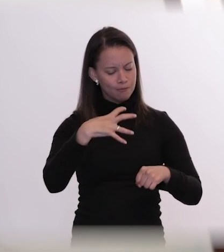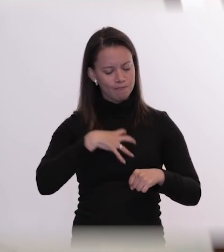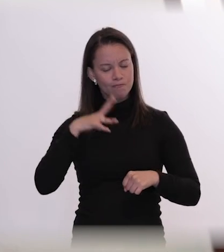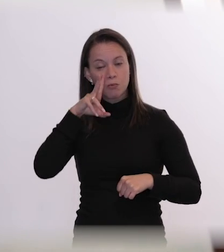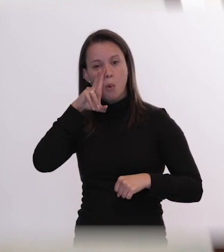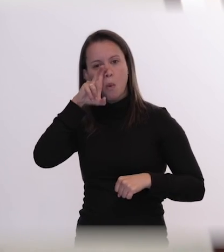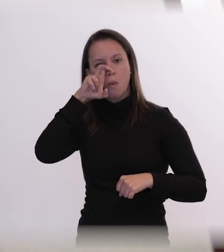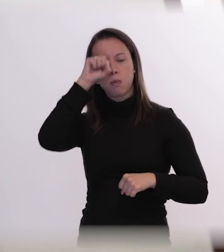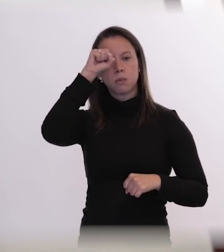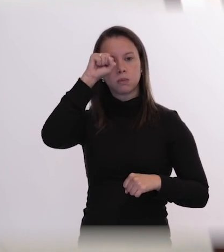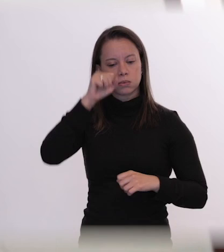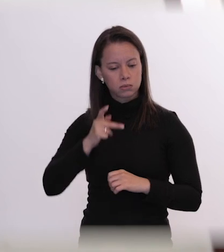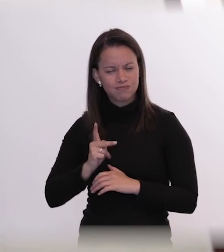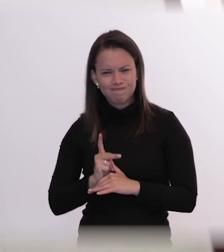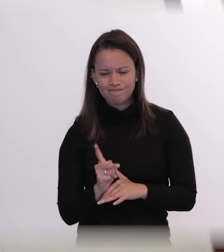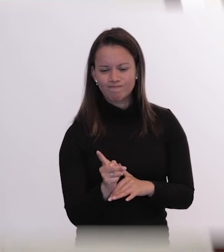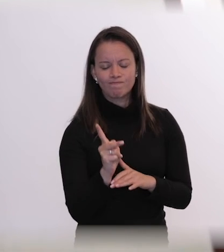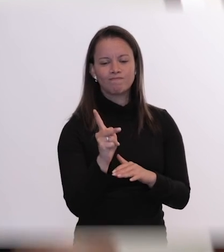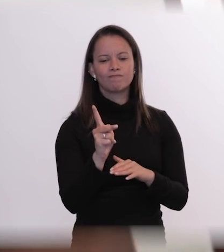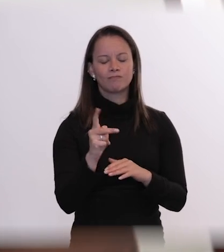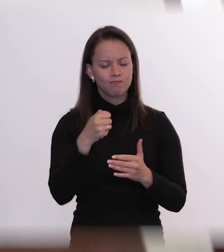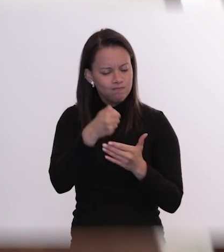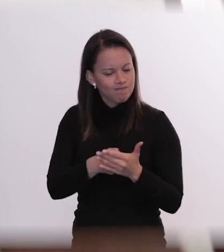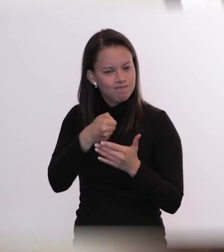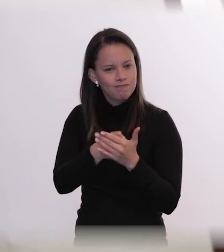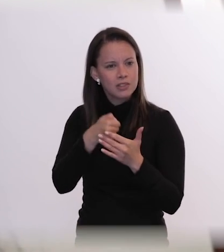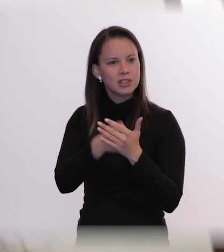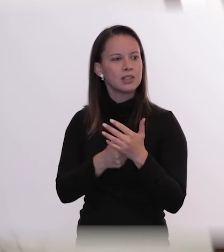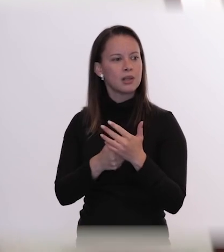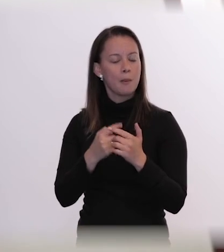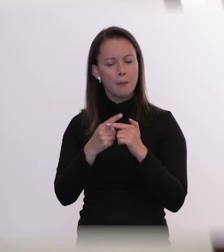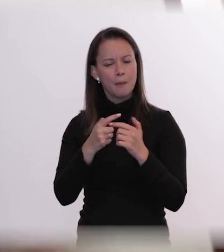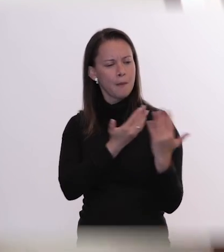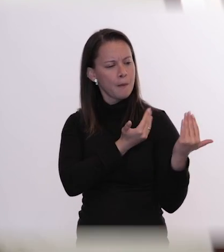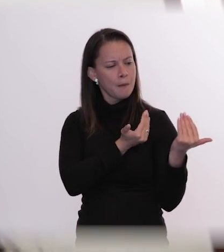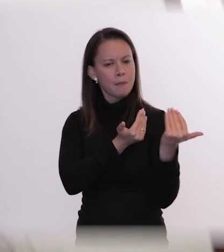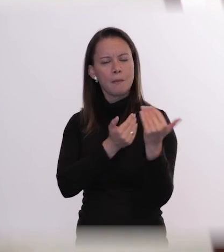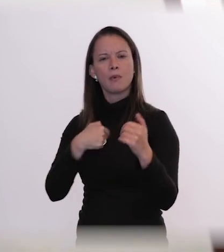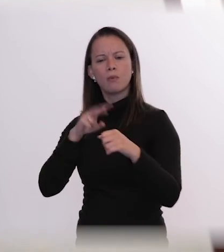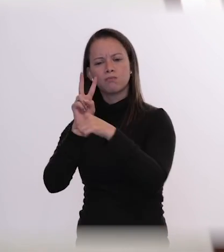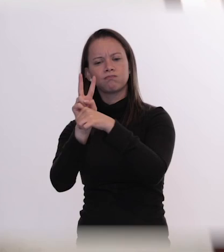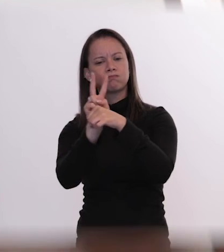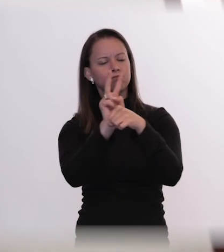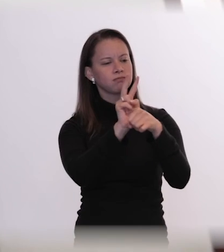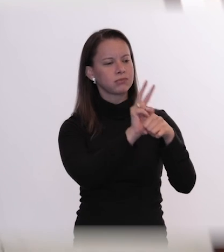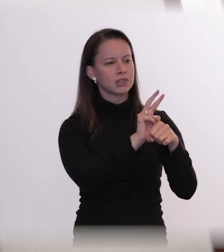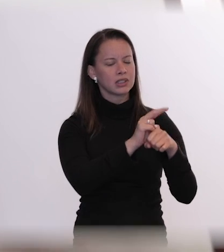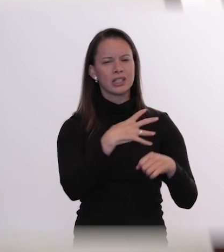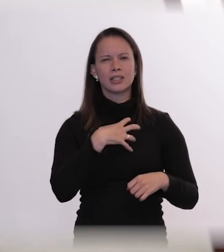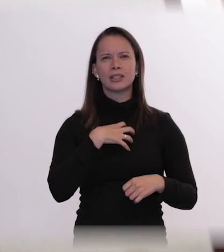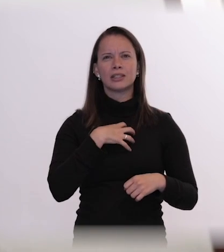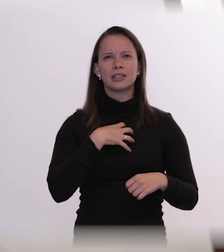grande e continuo porque eu cuidei de tantos jovens também ajudei outros jovens a superar esse momento